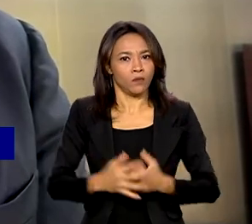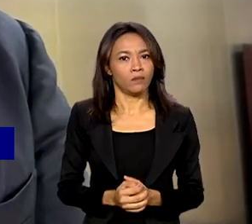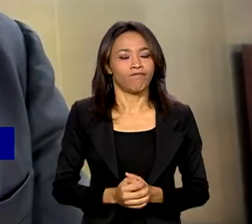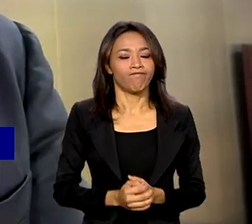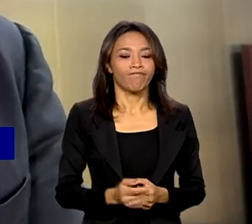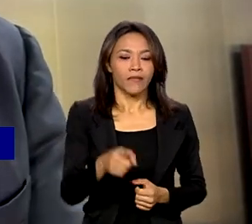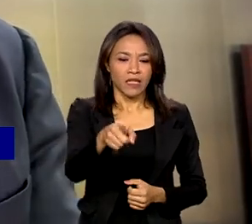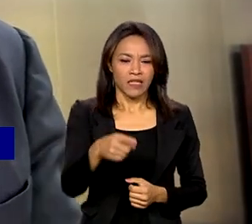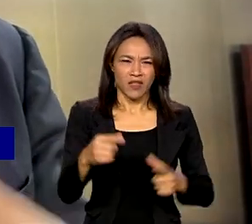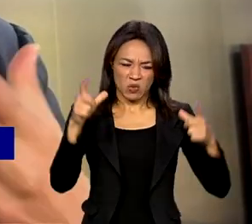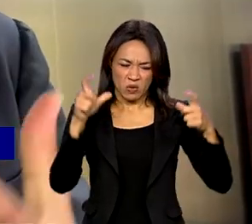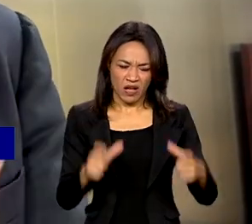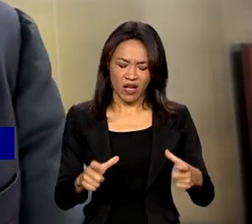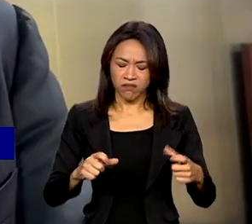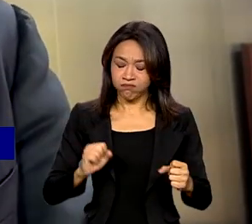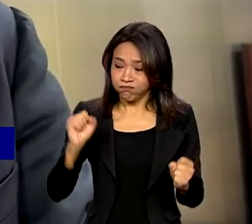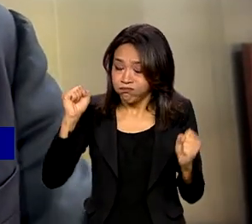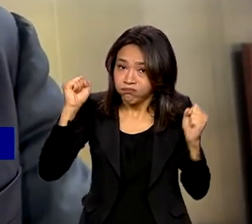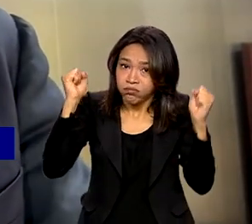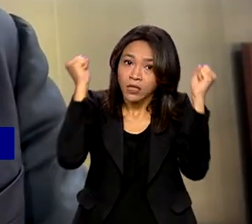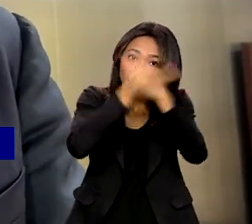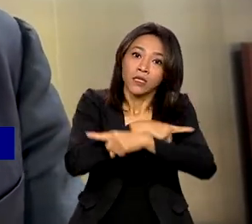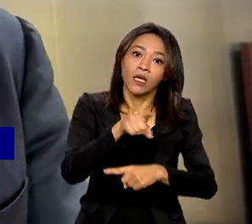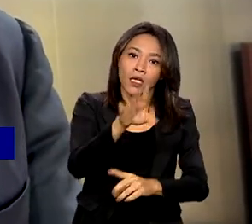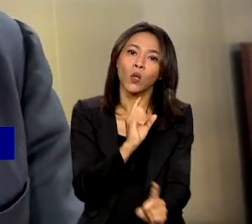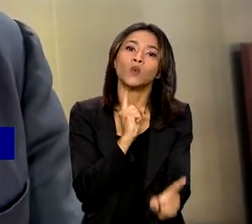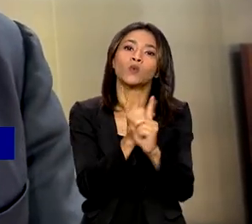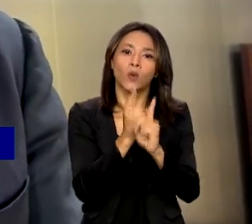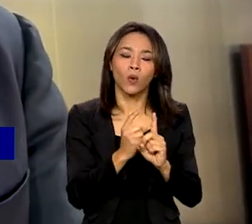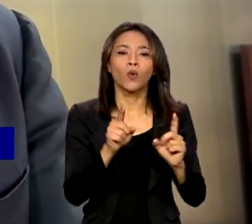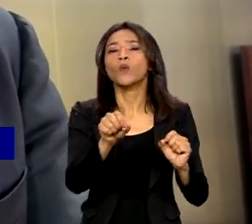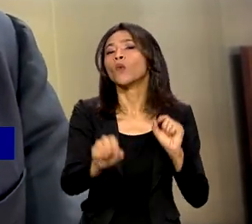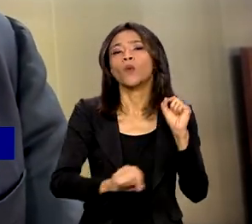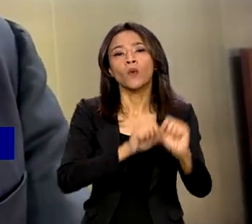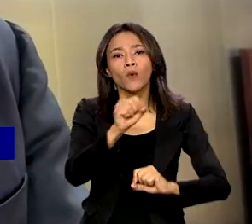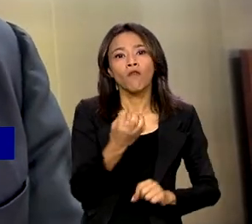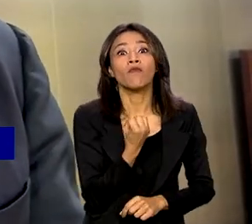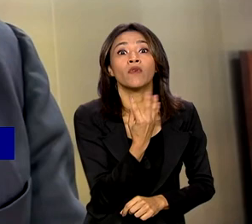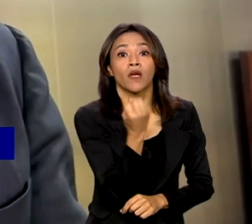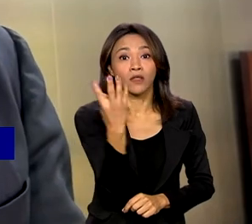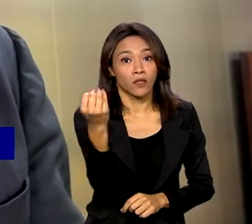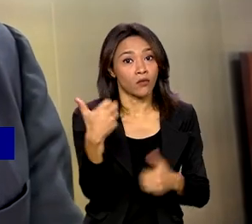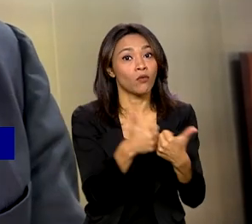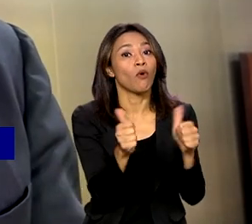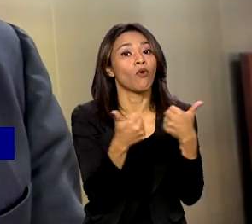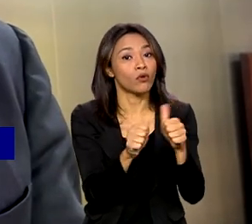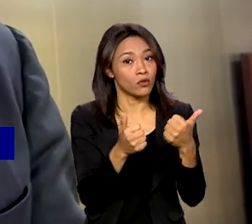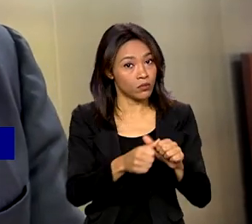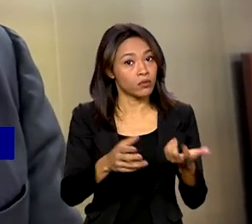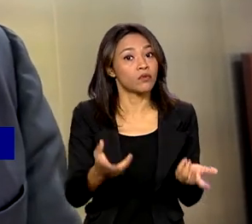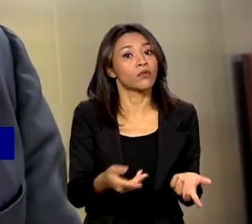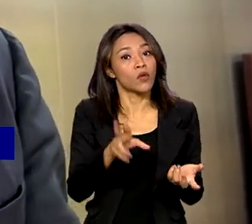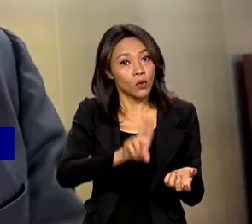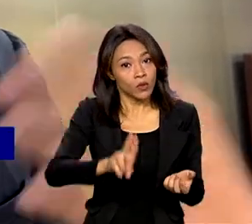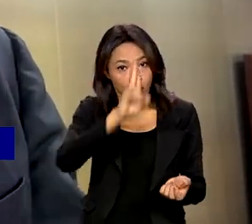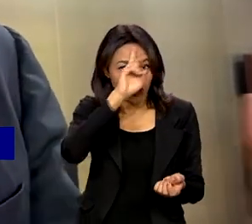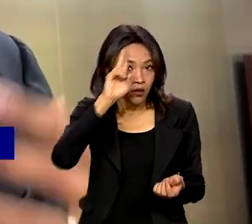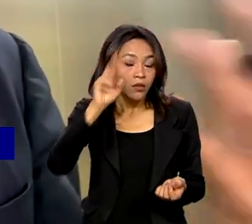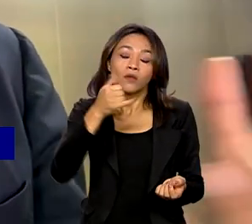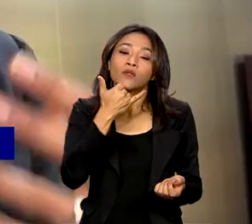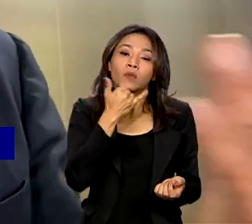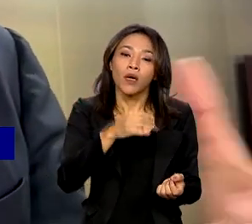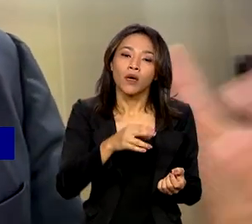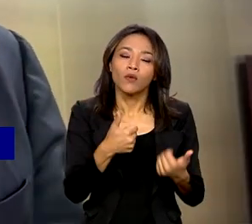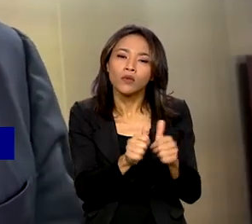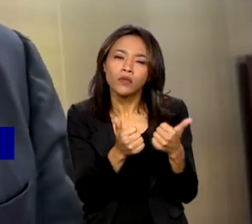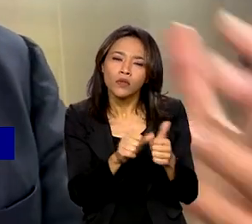Ambiente hostil foi tudo que o Júlio encontrou ao realizar uma viagem em ônibus por aplicativo entre Brasília e São